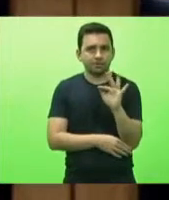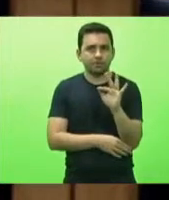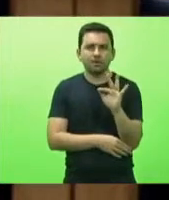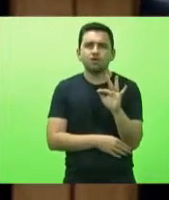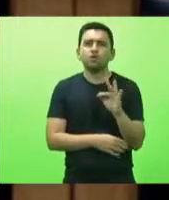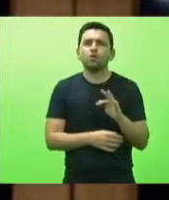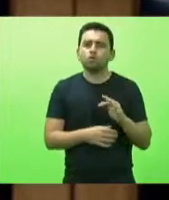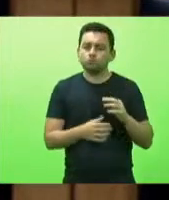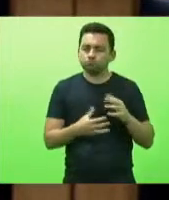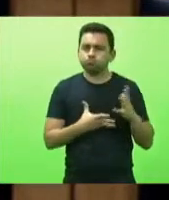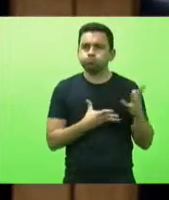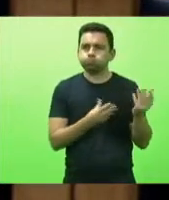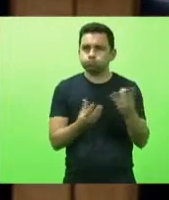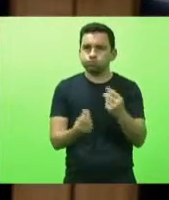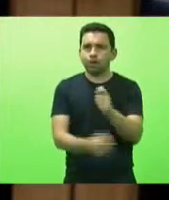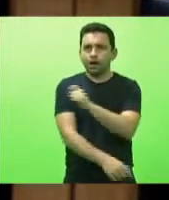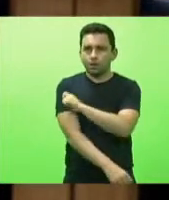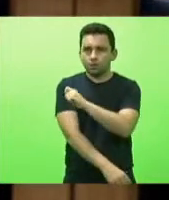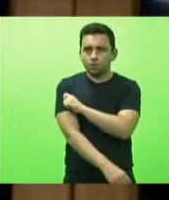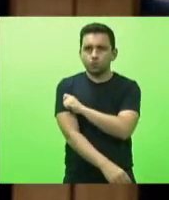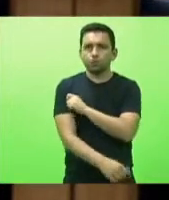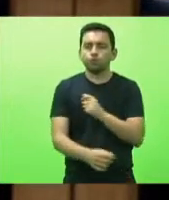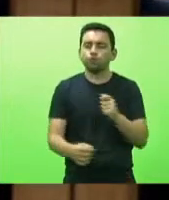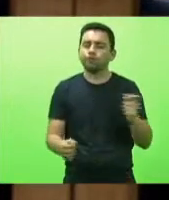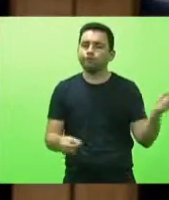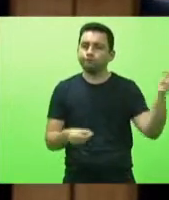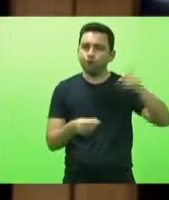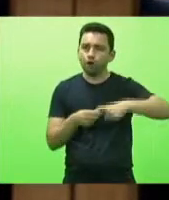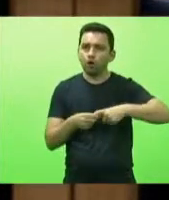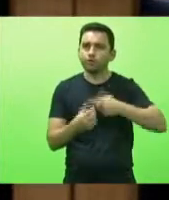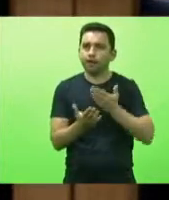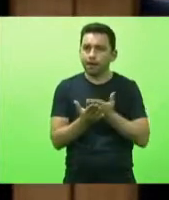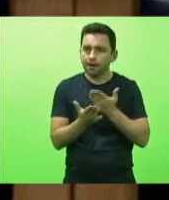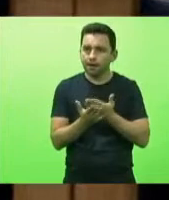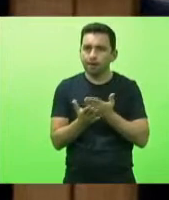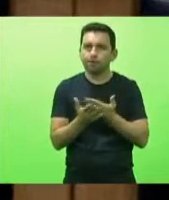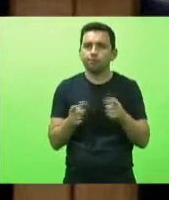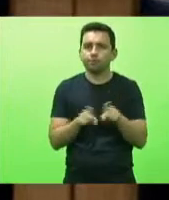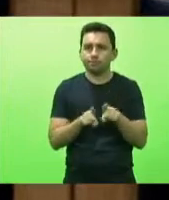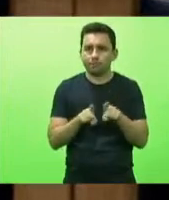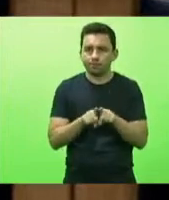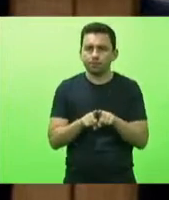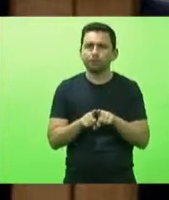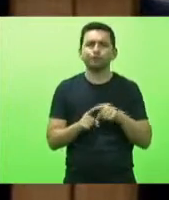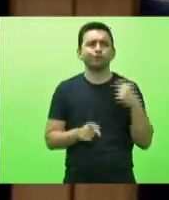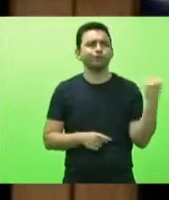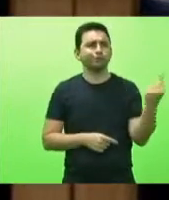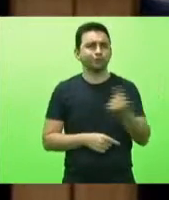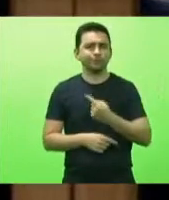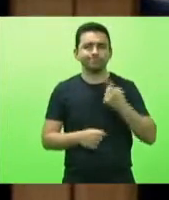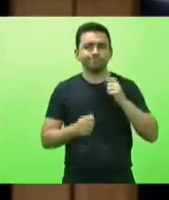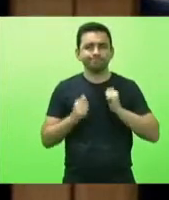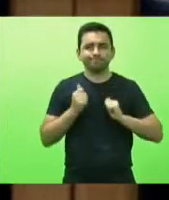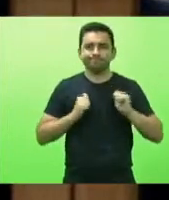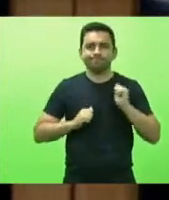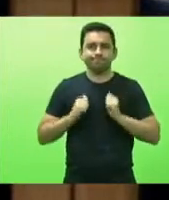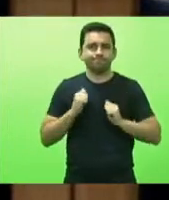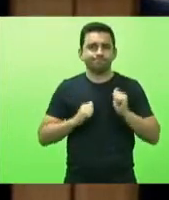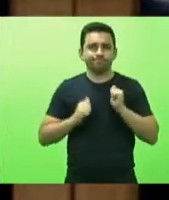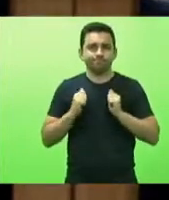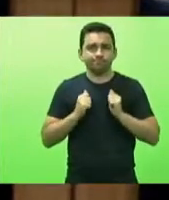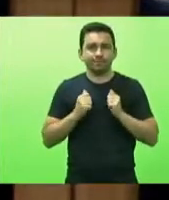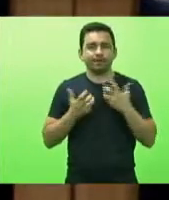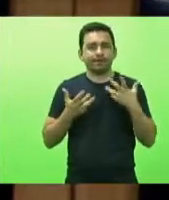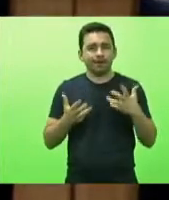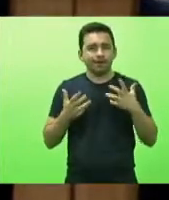alunos vão voltar às suas aulas todos nós estamos ansiosos para voltar